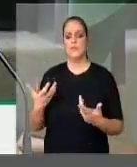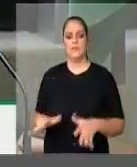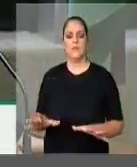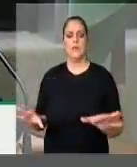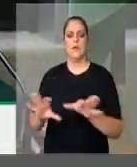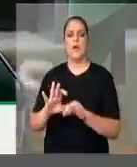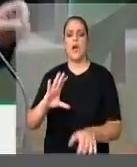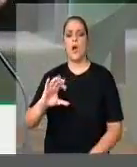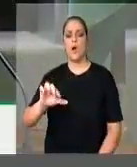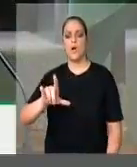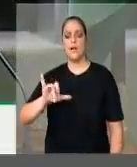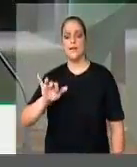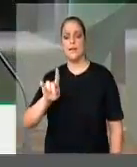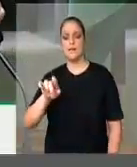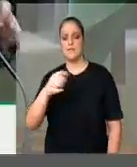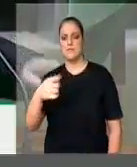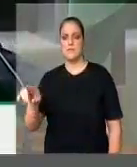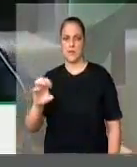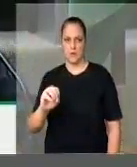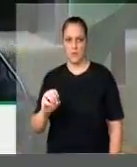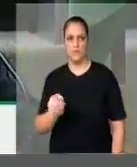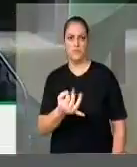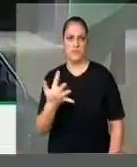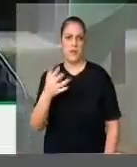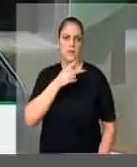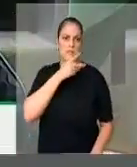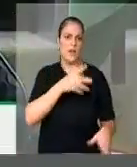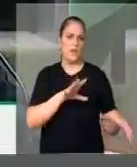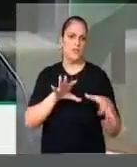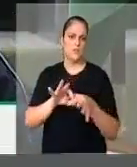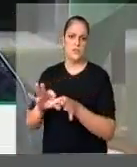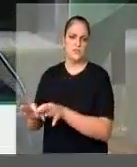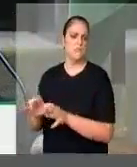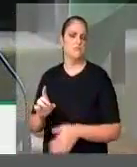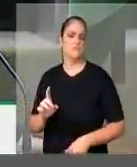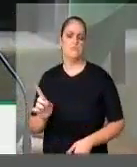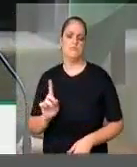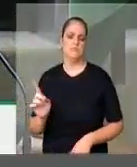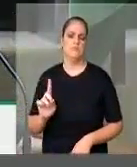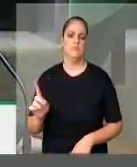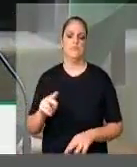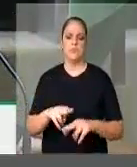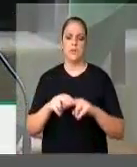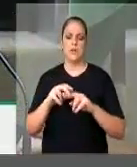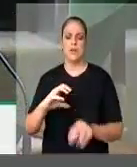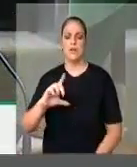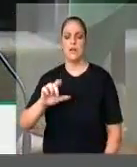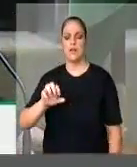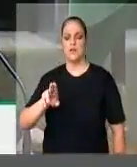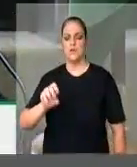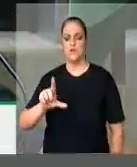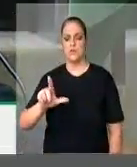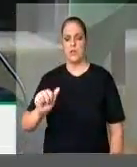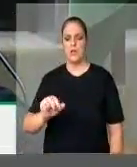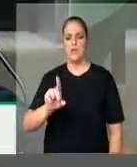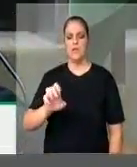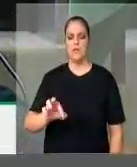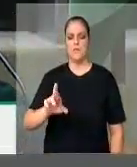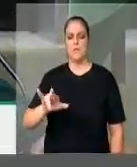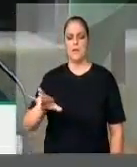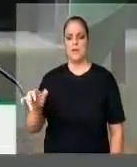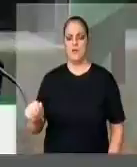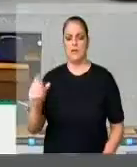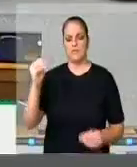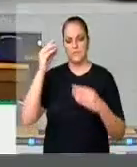proporcionais com a cláusula de barreira. Muito obrigado, presidente. obrigado, senhores